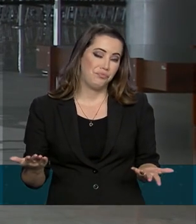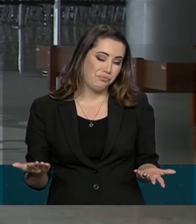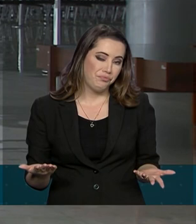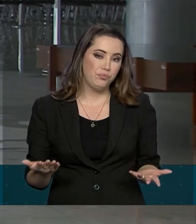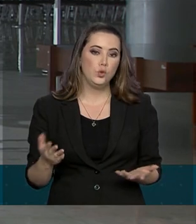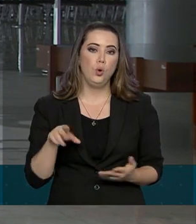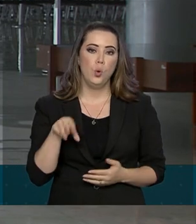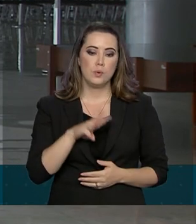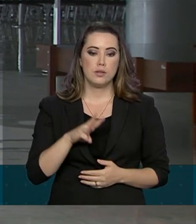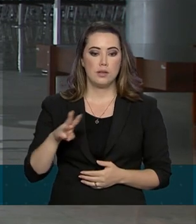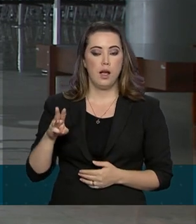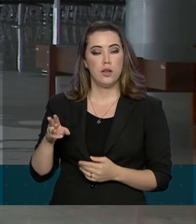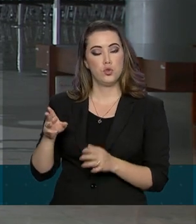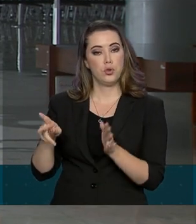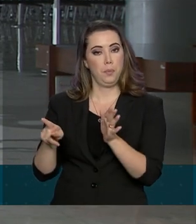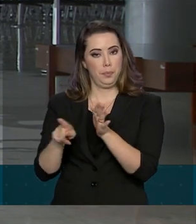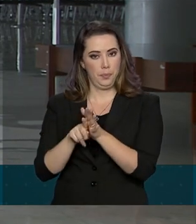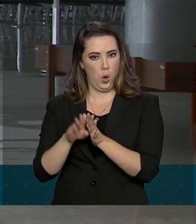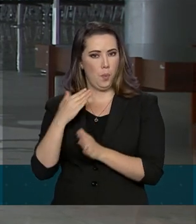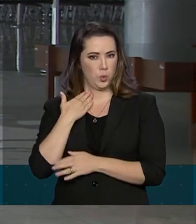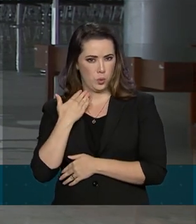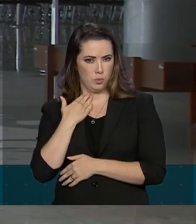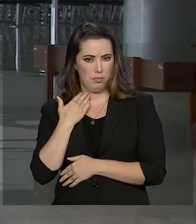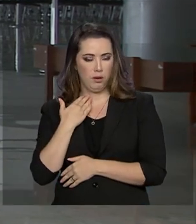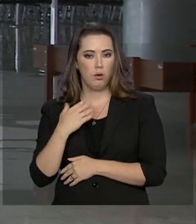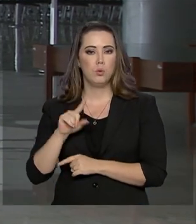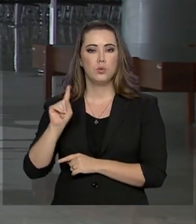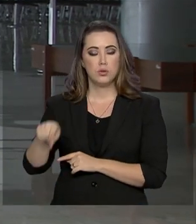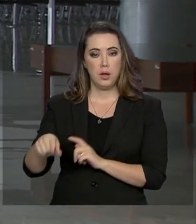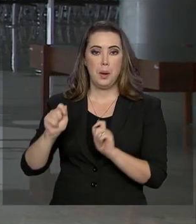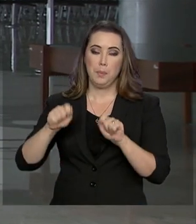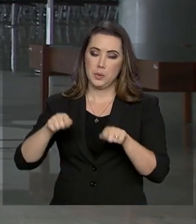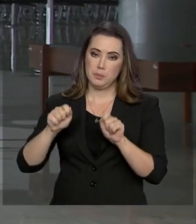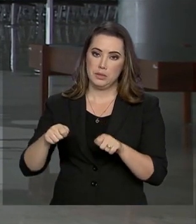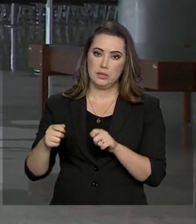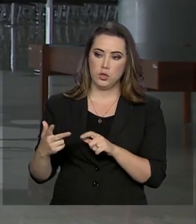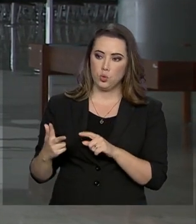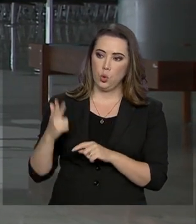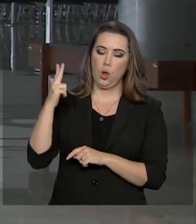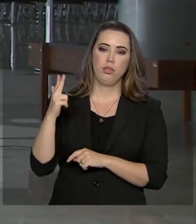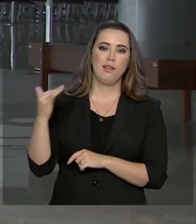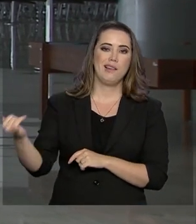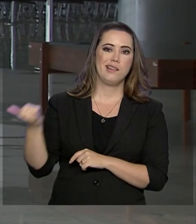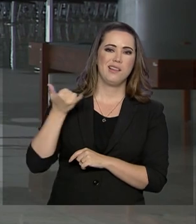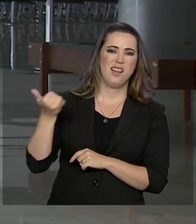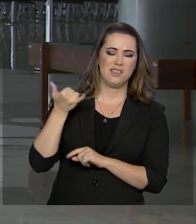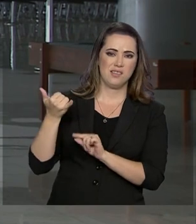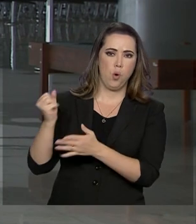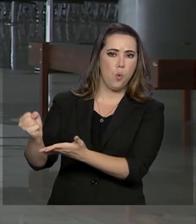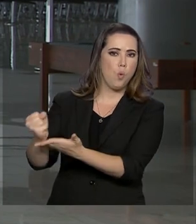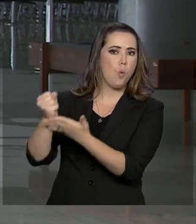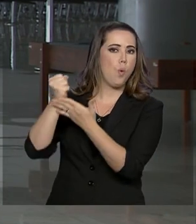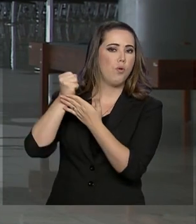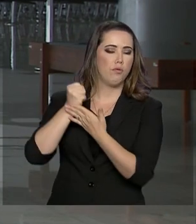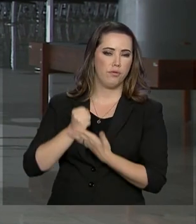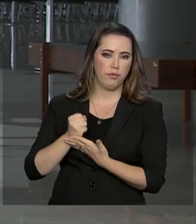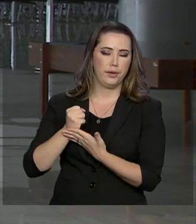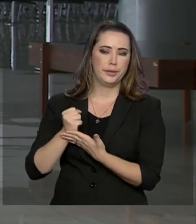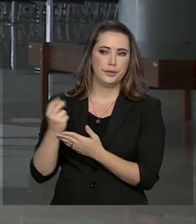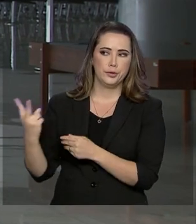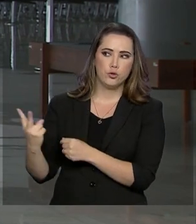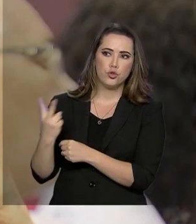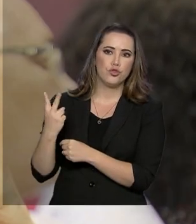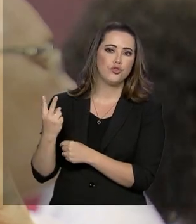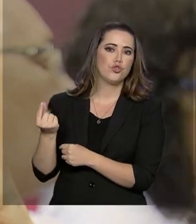Não Perturbe dos Bancos é uma plataforma que permite bloquear ligações telefônicas com ofertas de empréstimo